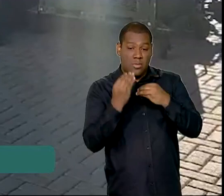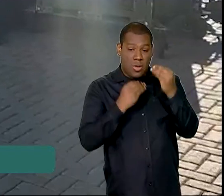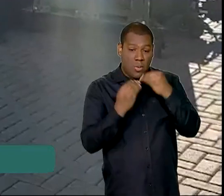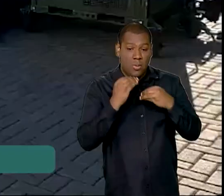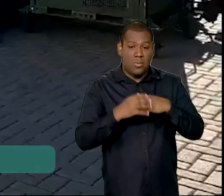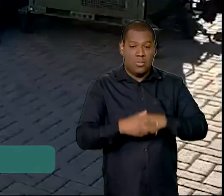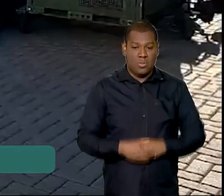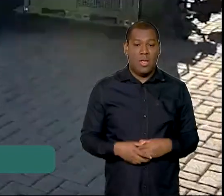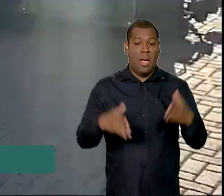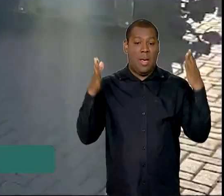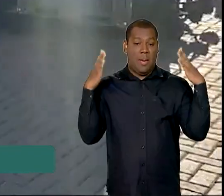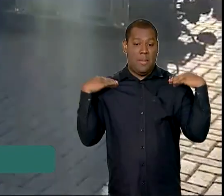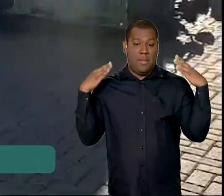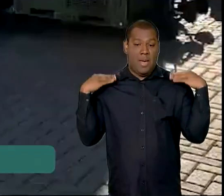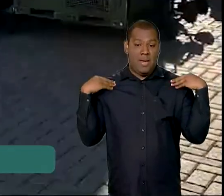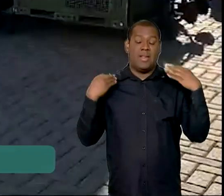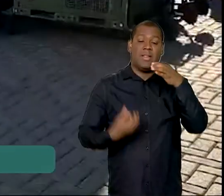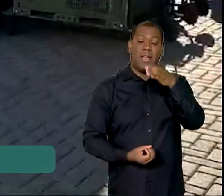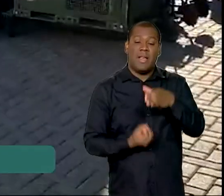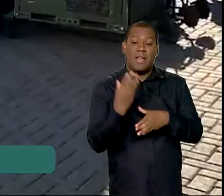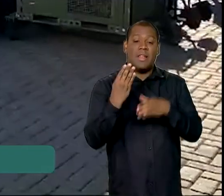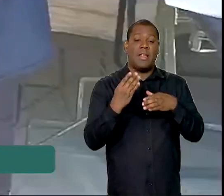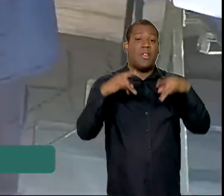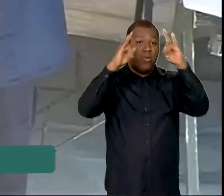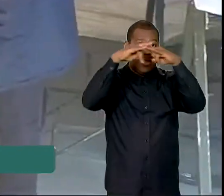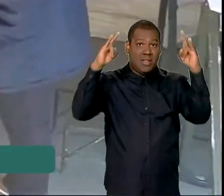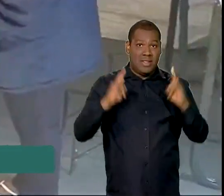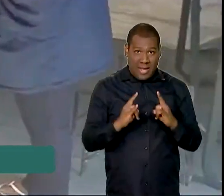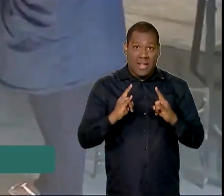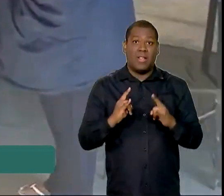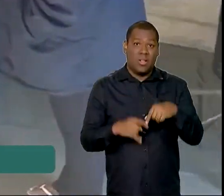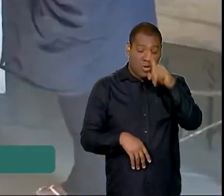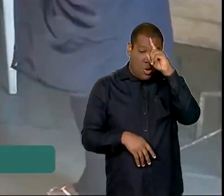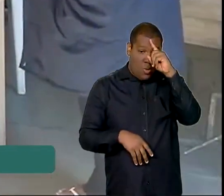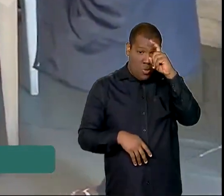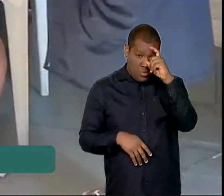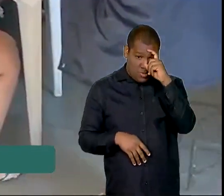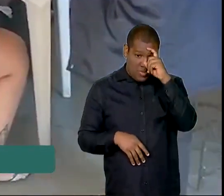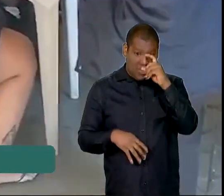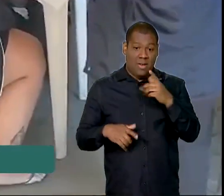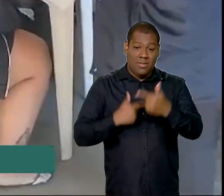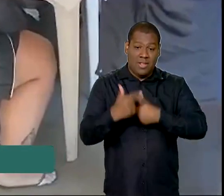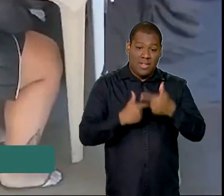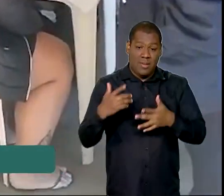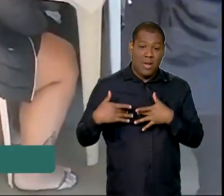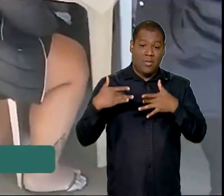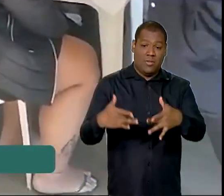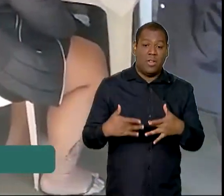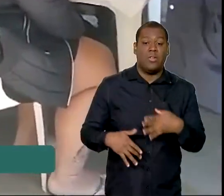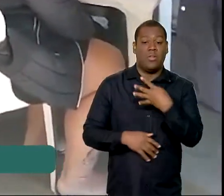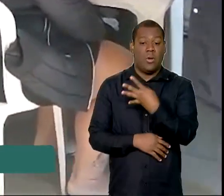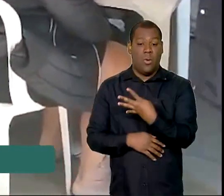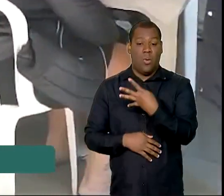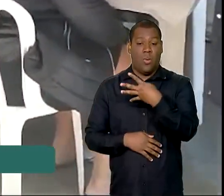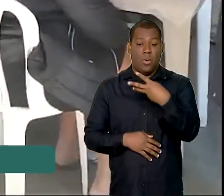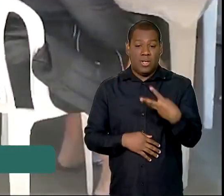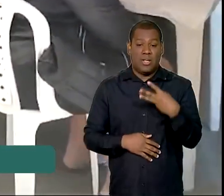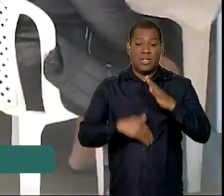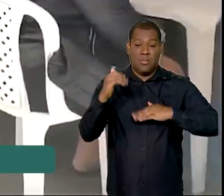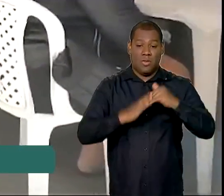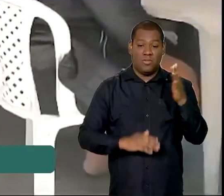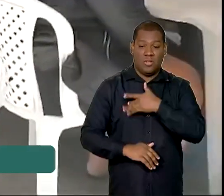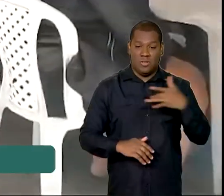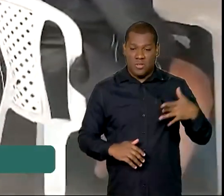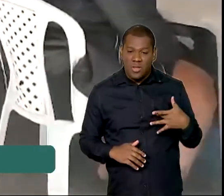o hospital de campanha composto por oito barracas e 43 profissionais de saúde, incluindo enfermeiros,